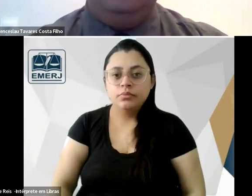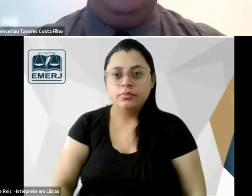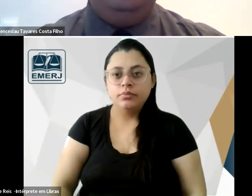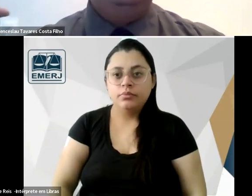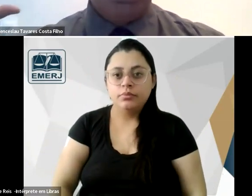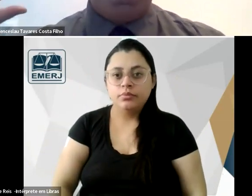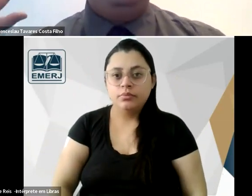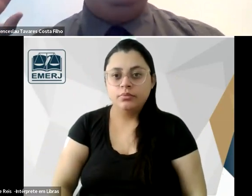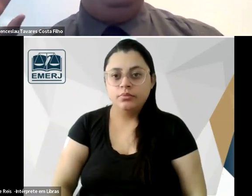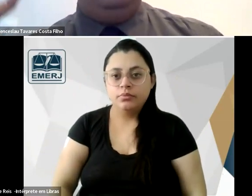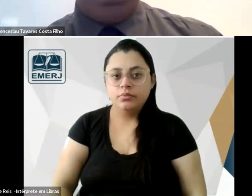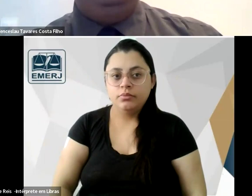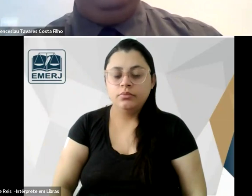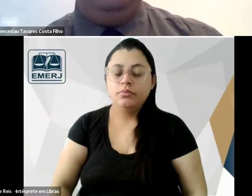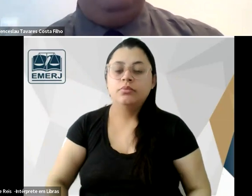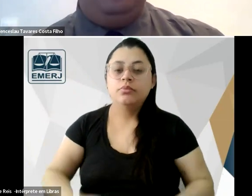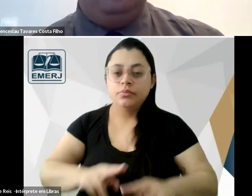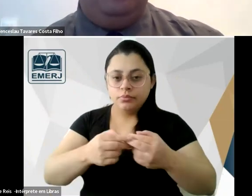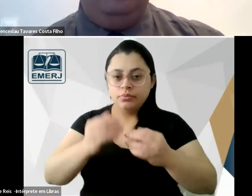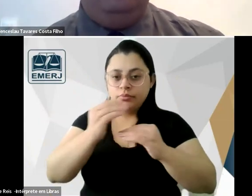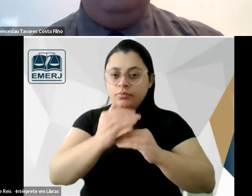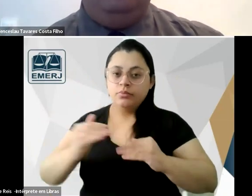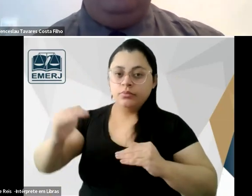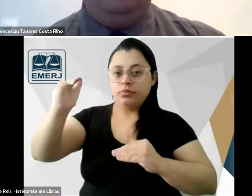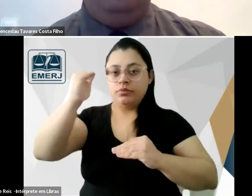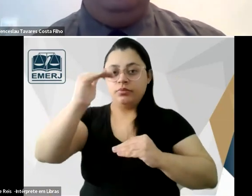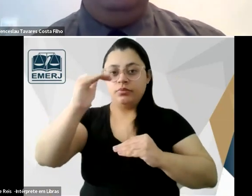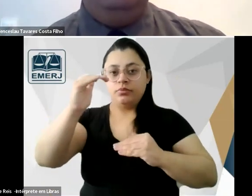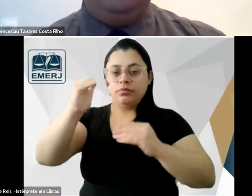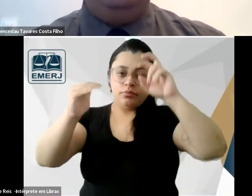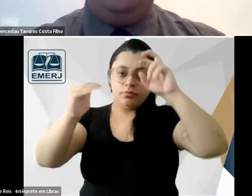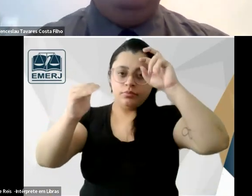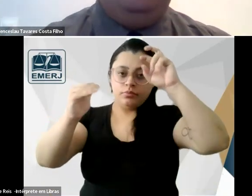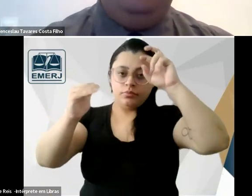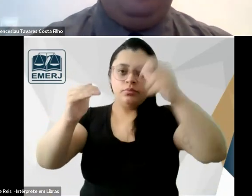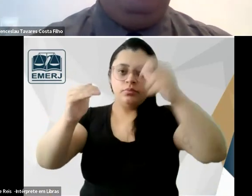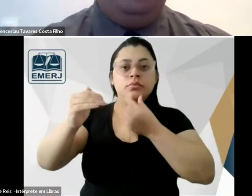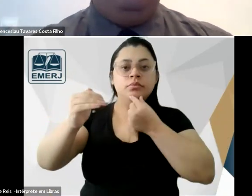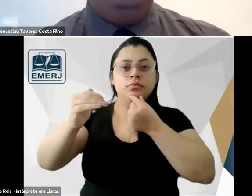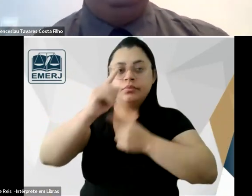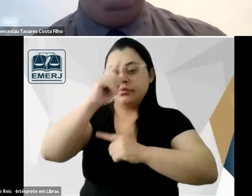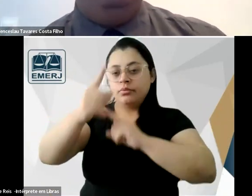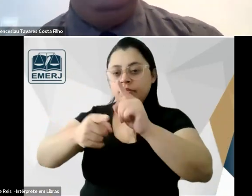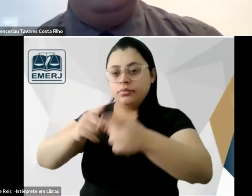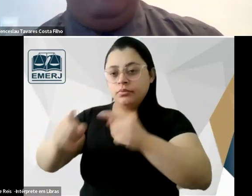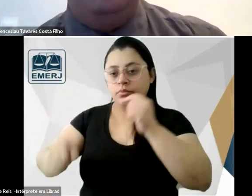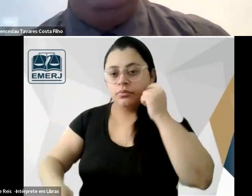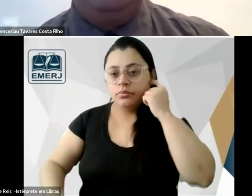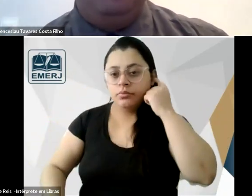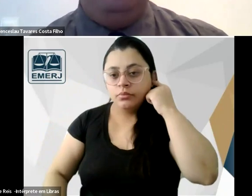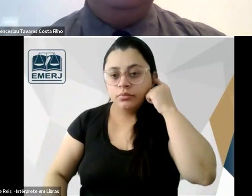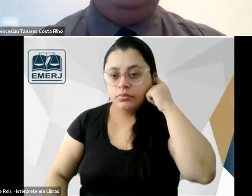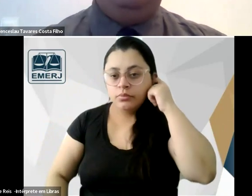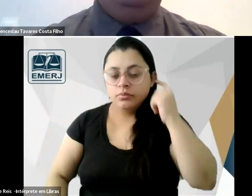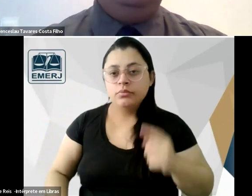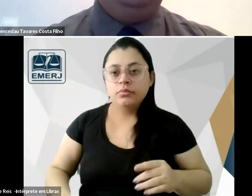daí que a superioridade do intelecto masculino determinaria que as mulheres fossem submissas